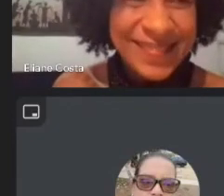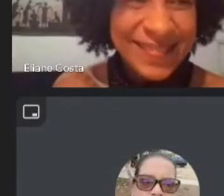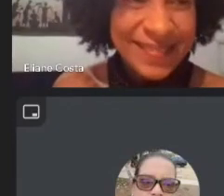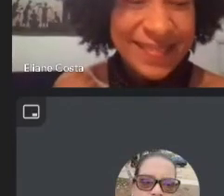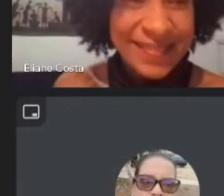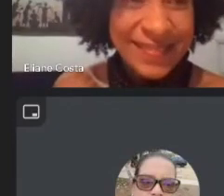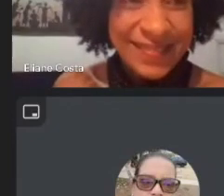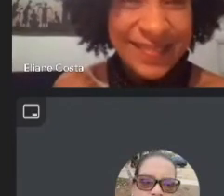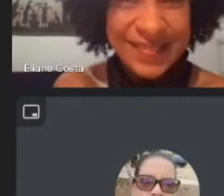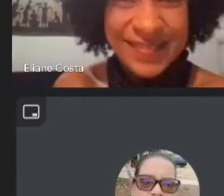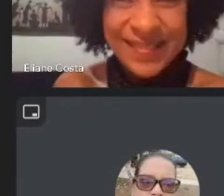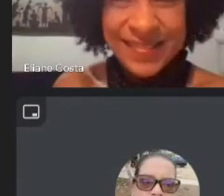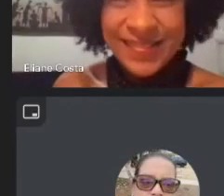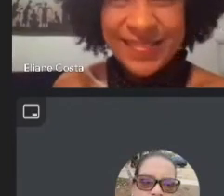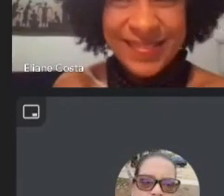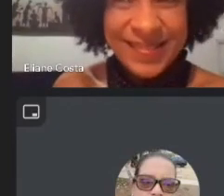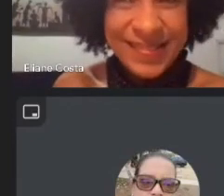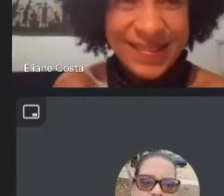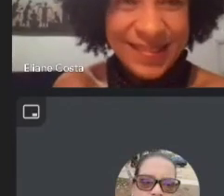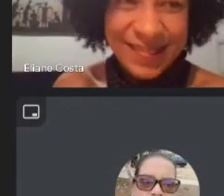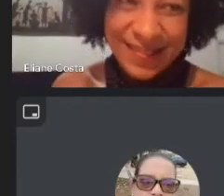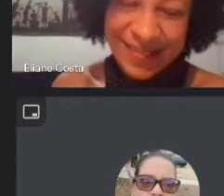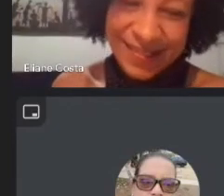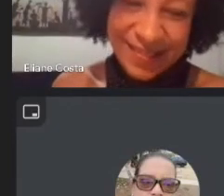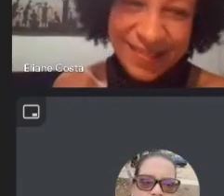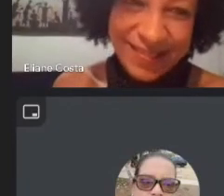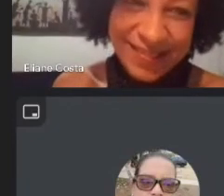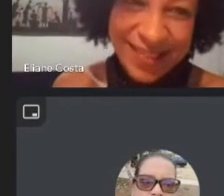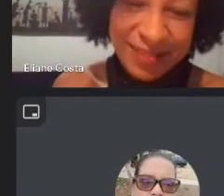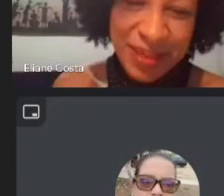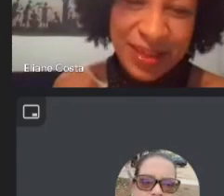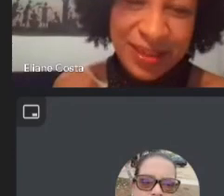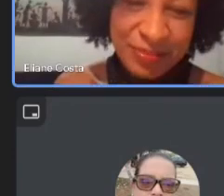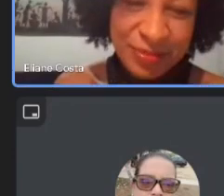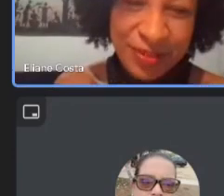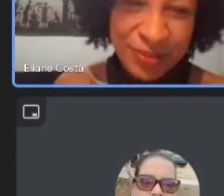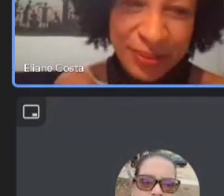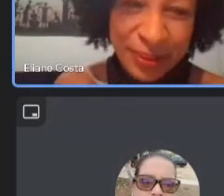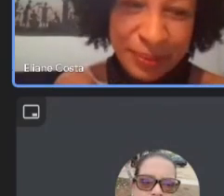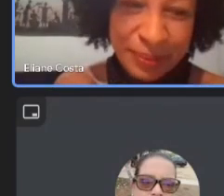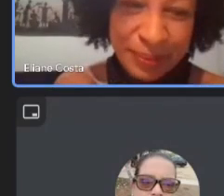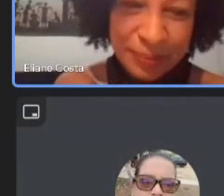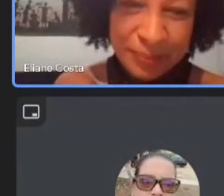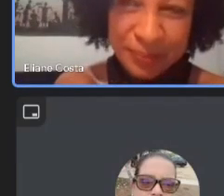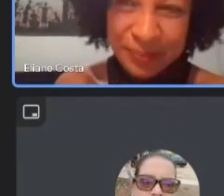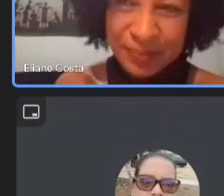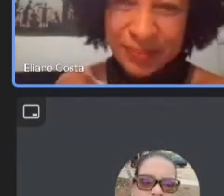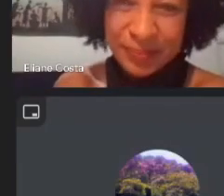aí obrigada Emiliano isso Emiliano por favor